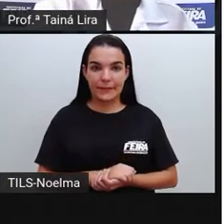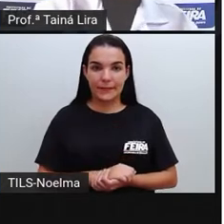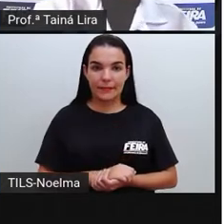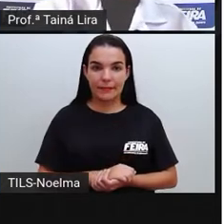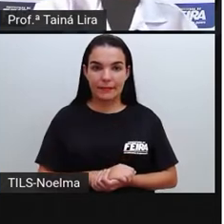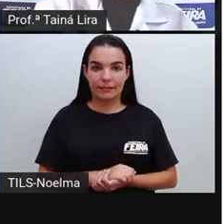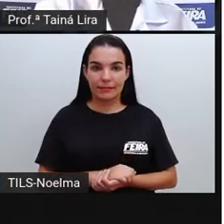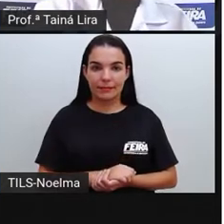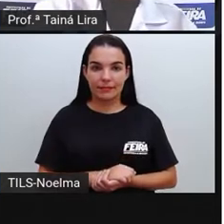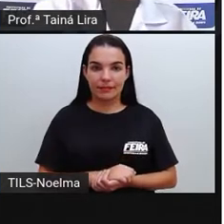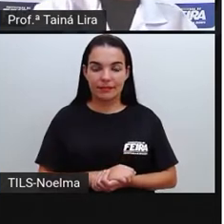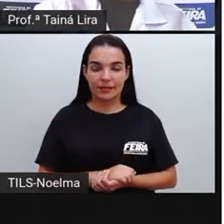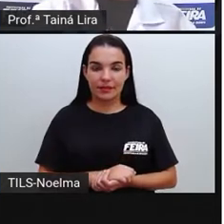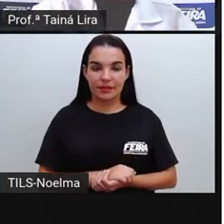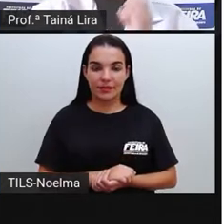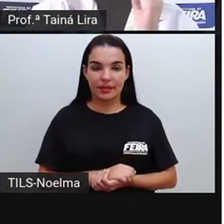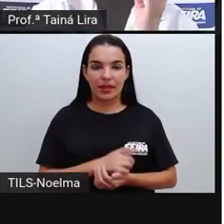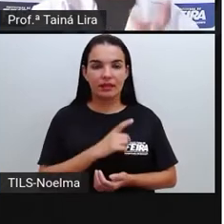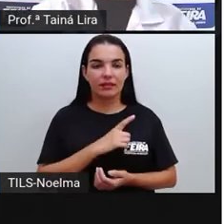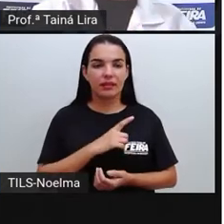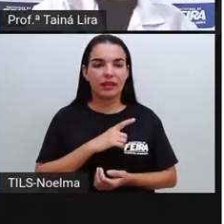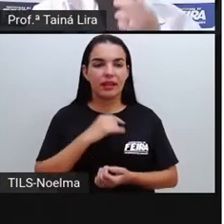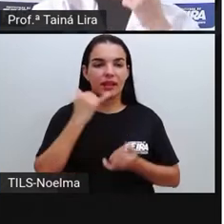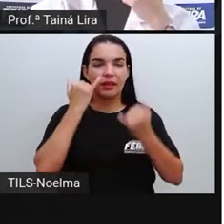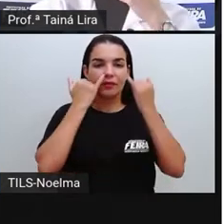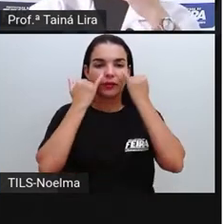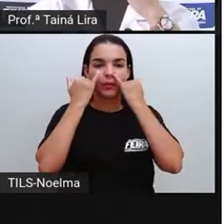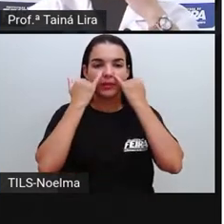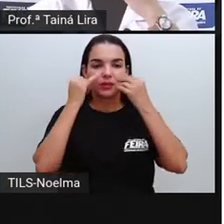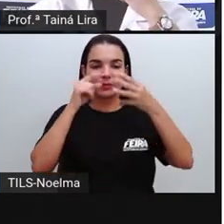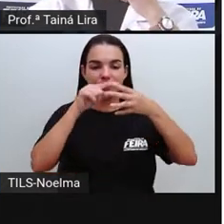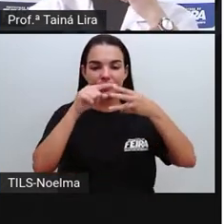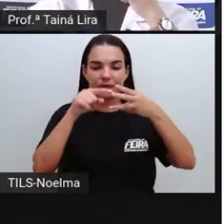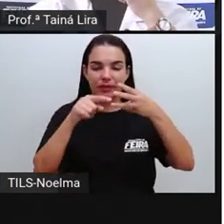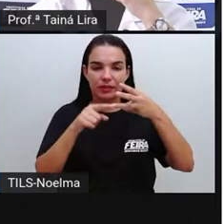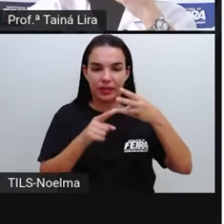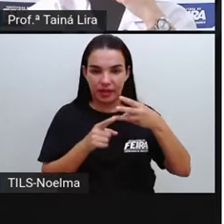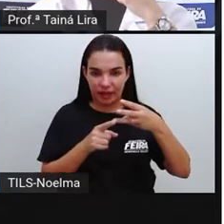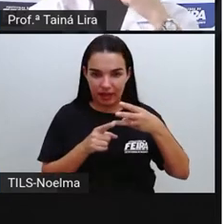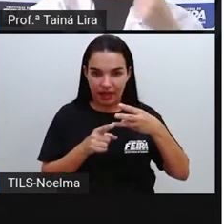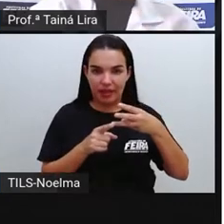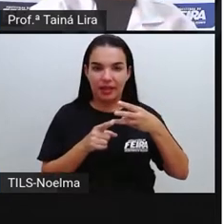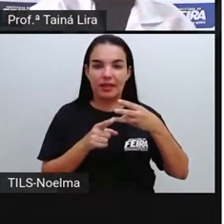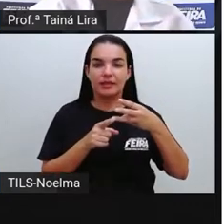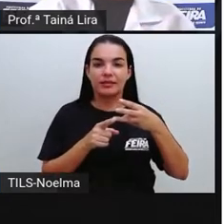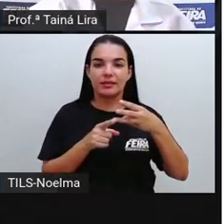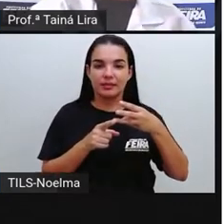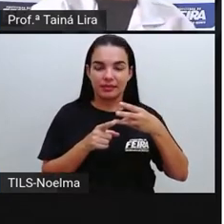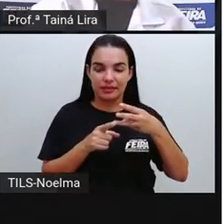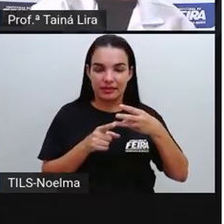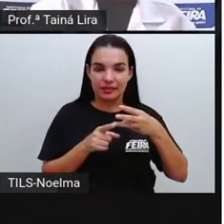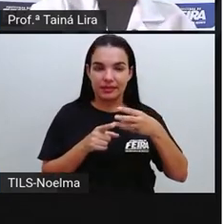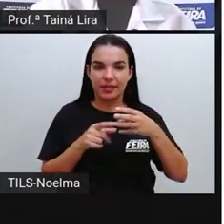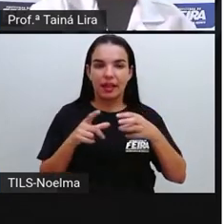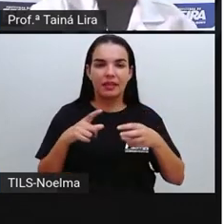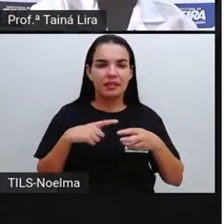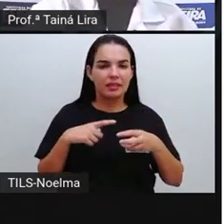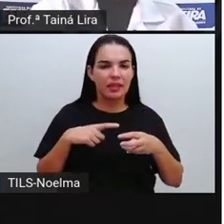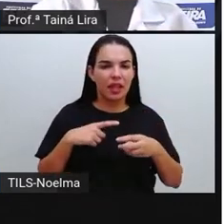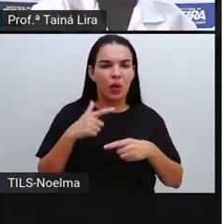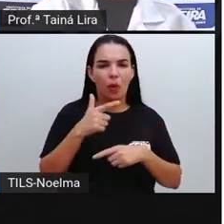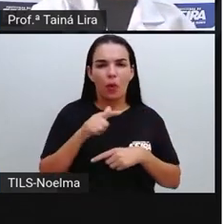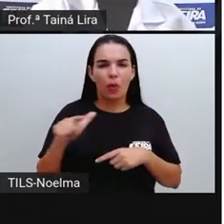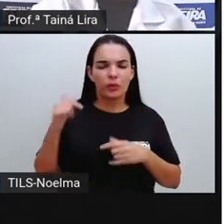Mas além dessas informações pró do nome, do produto, da marca e do slogan, o